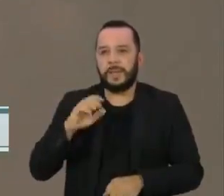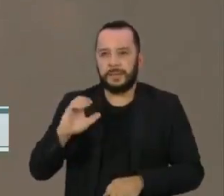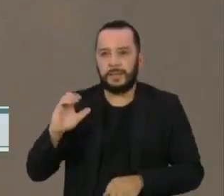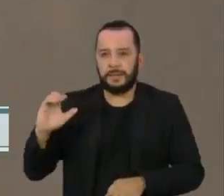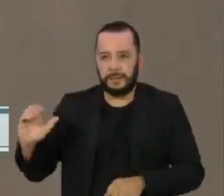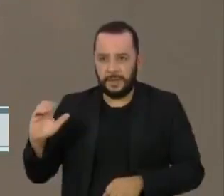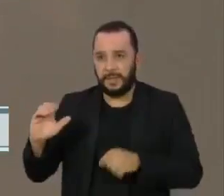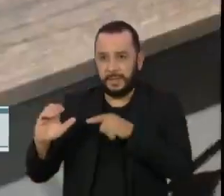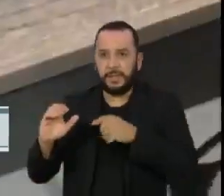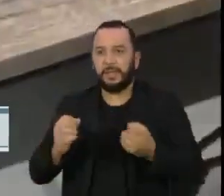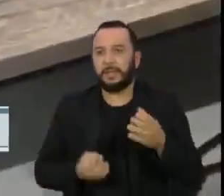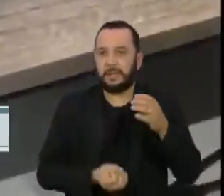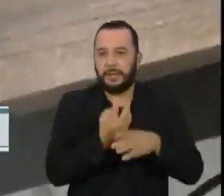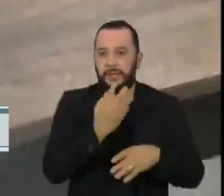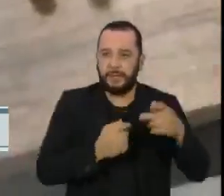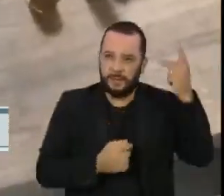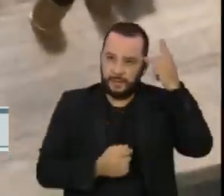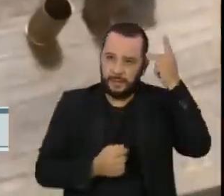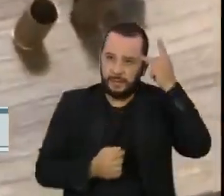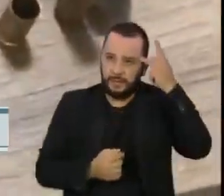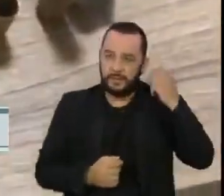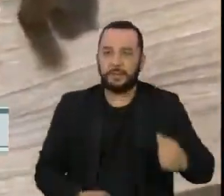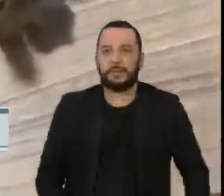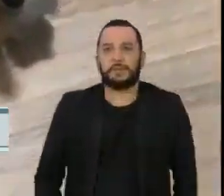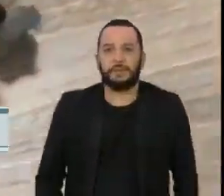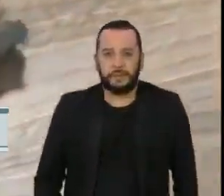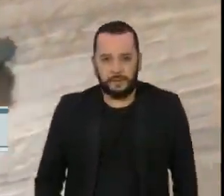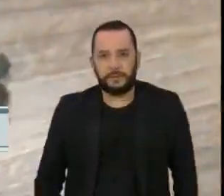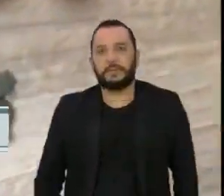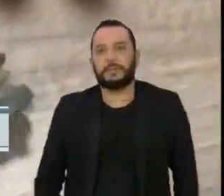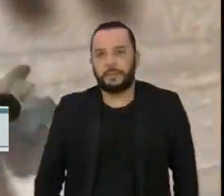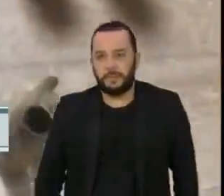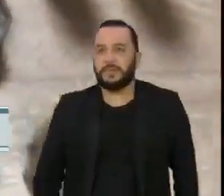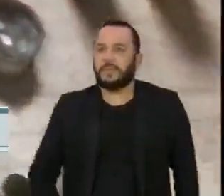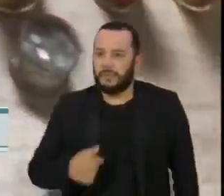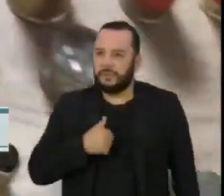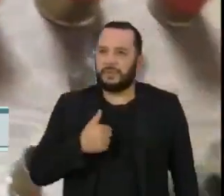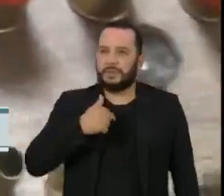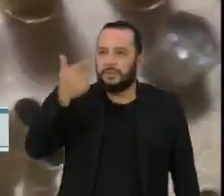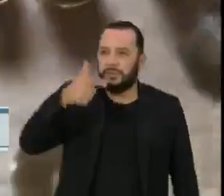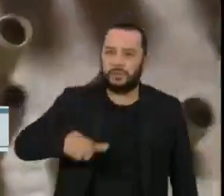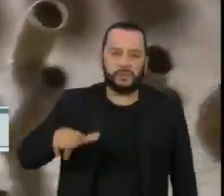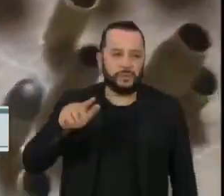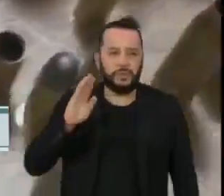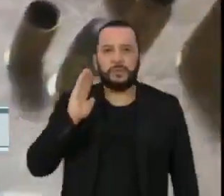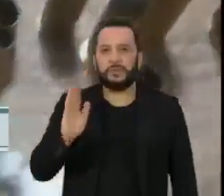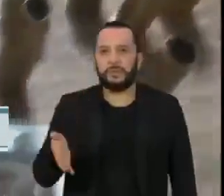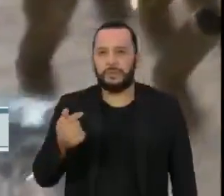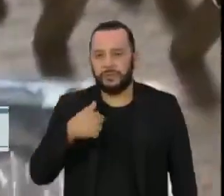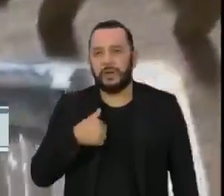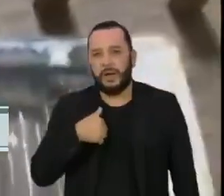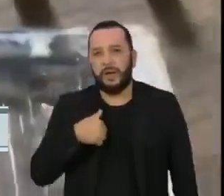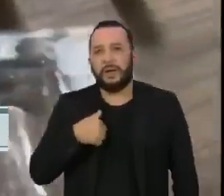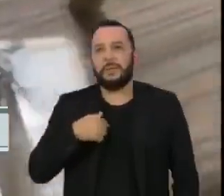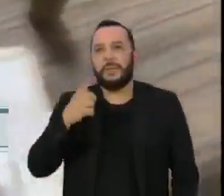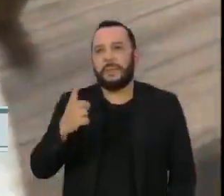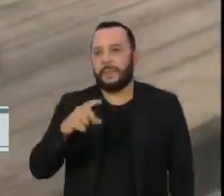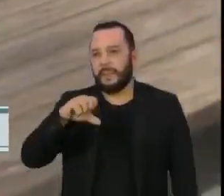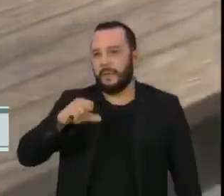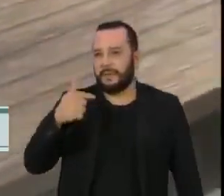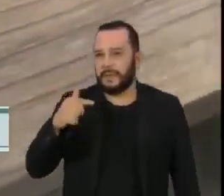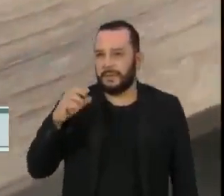nascido em São Paulo. Isso está repetindo. O ano de 70,